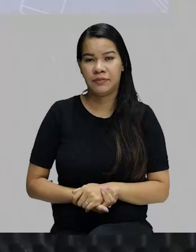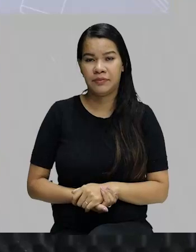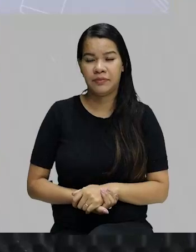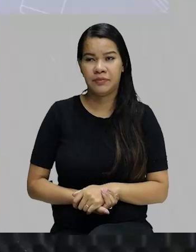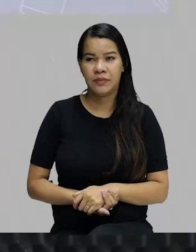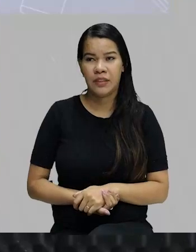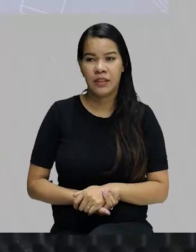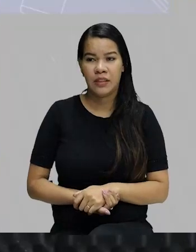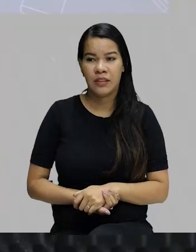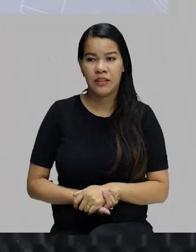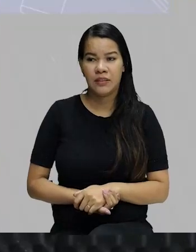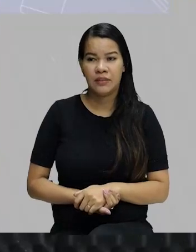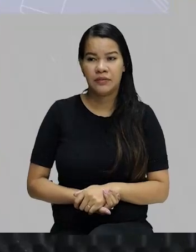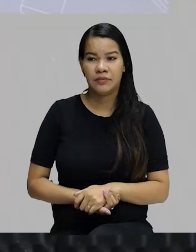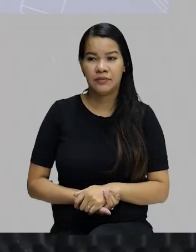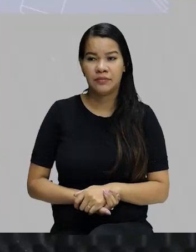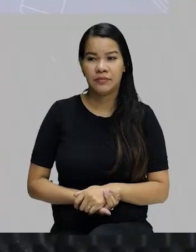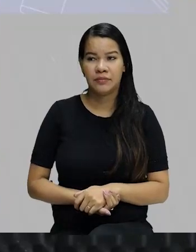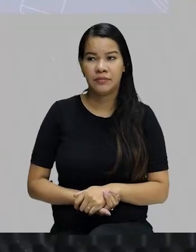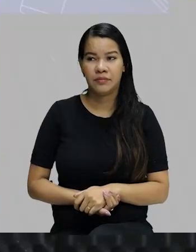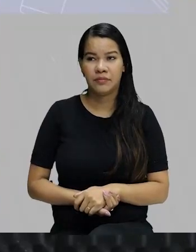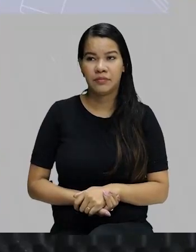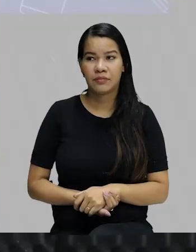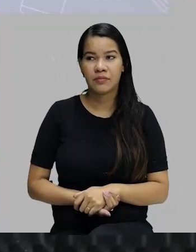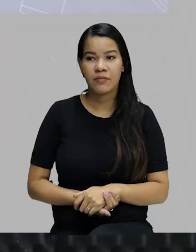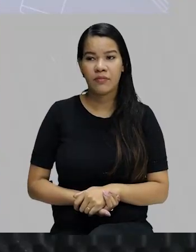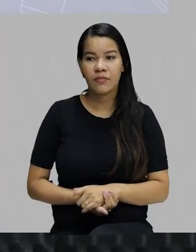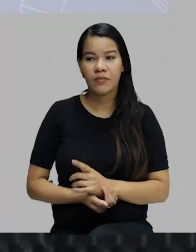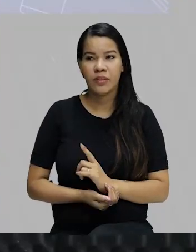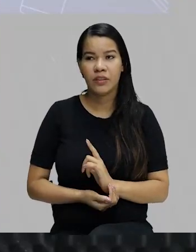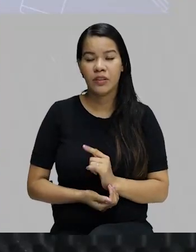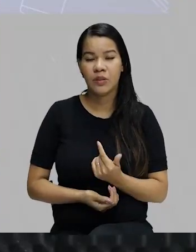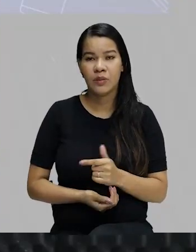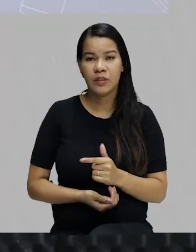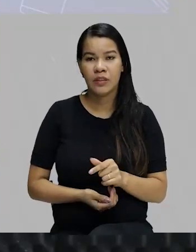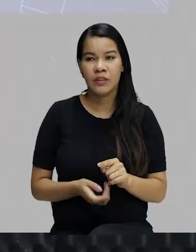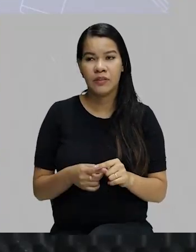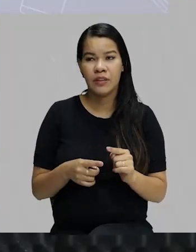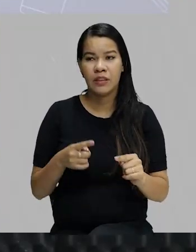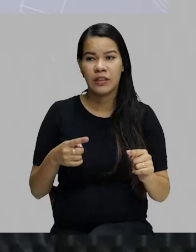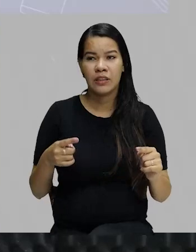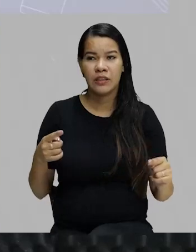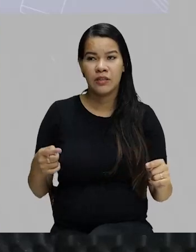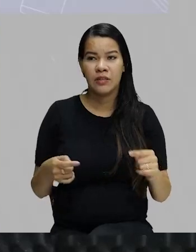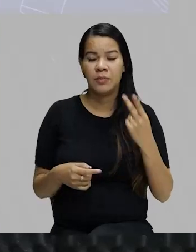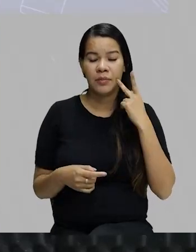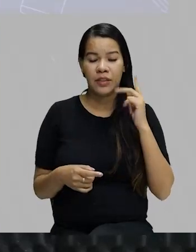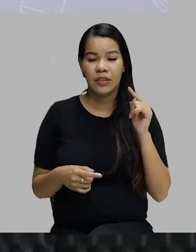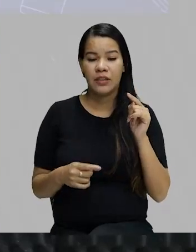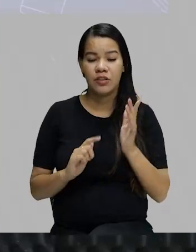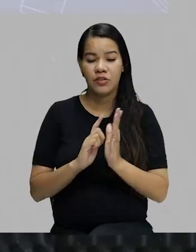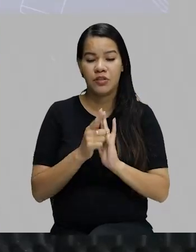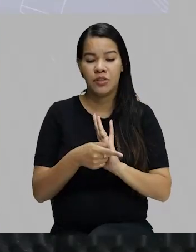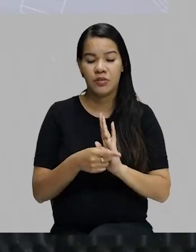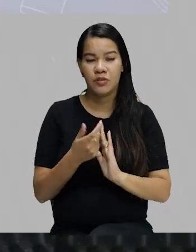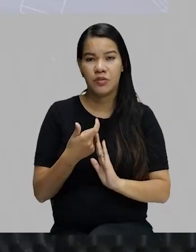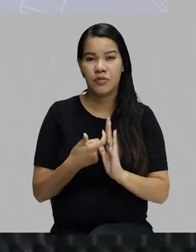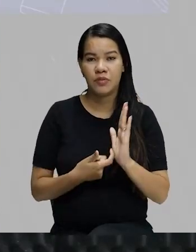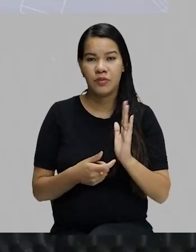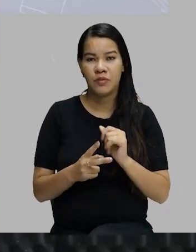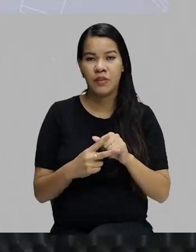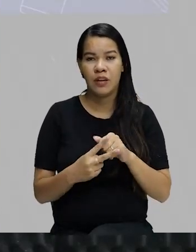na primeira persona dele singular, não há flexão para esse gênero de verbo,